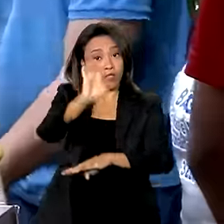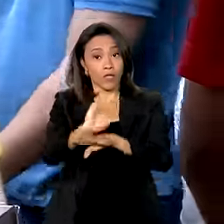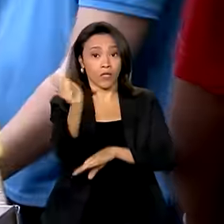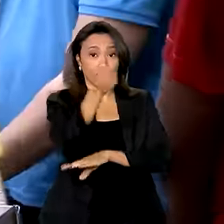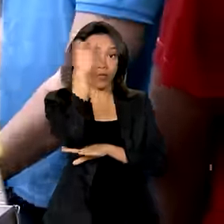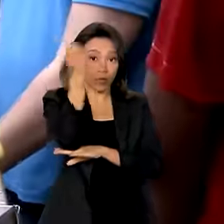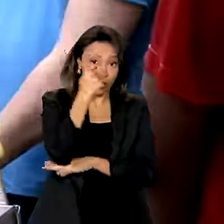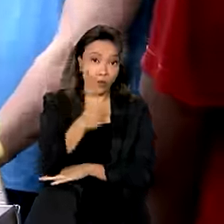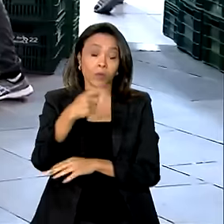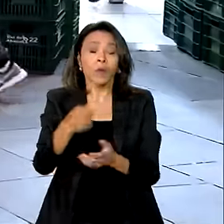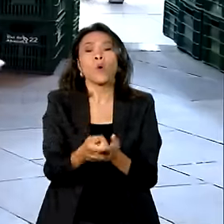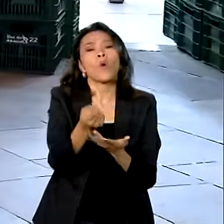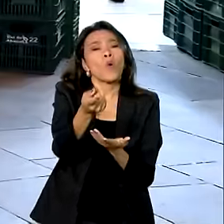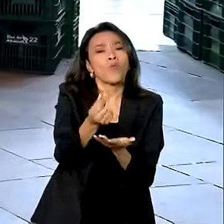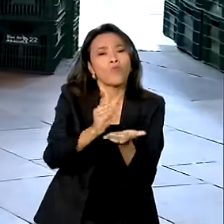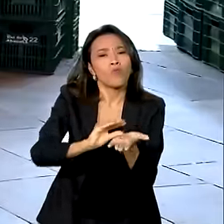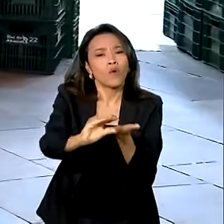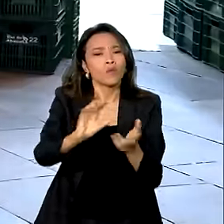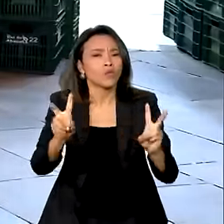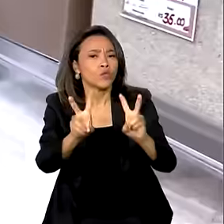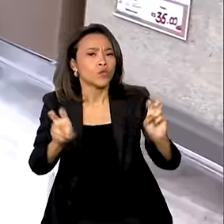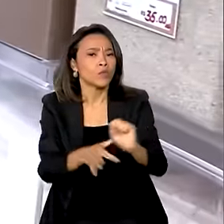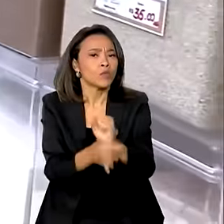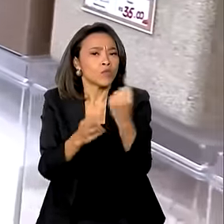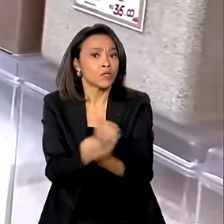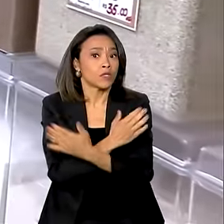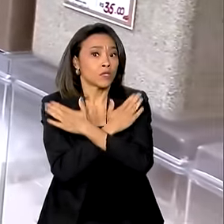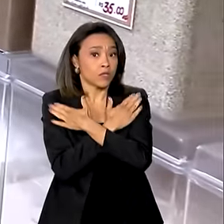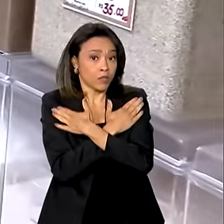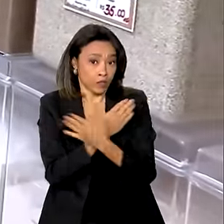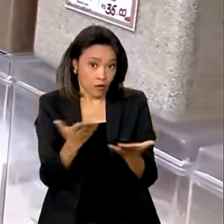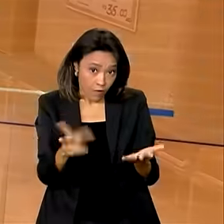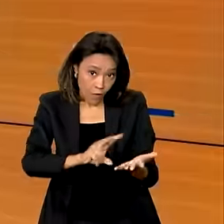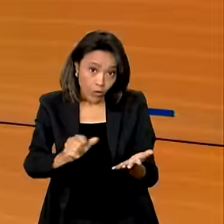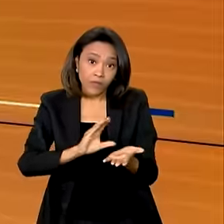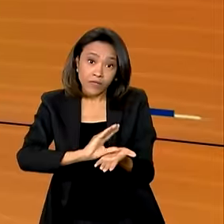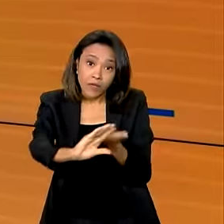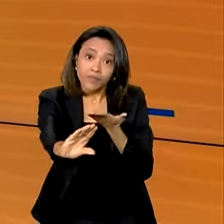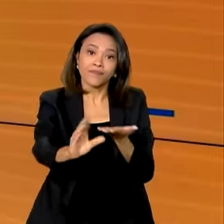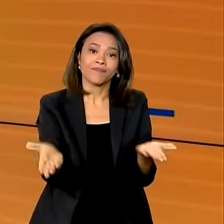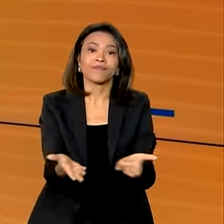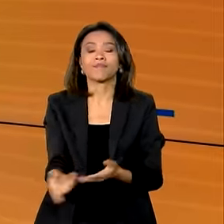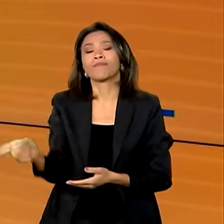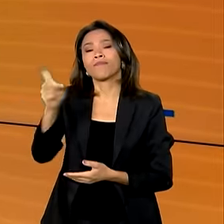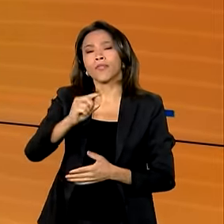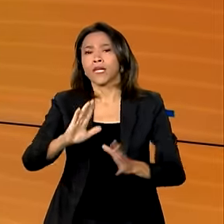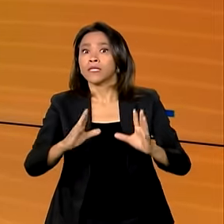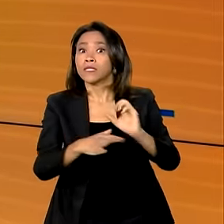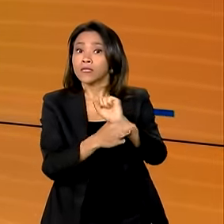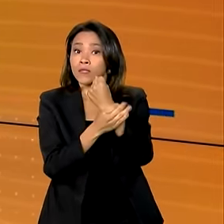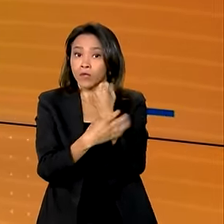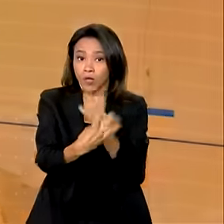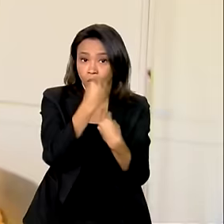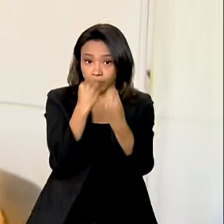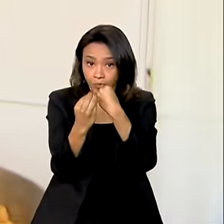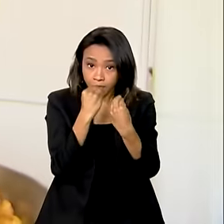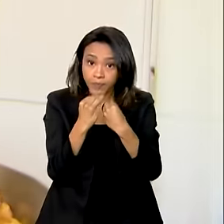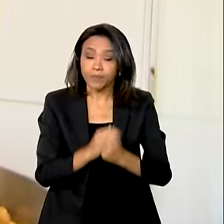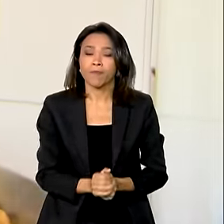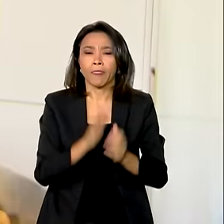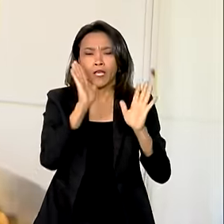Parcela extra do seguro-desemprego será liberada hoje aos trabalhadores gaúchos. Segurança alimentar e nutricional.